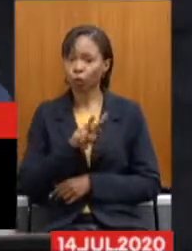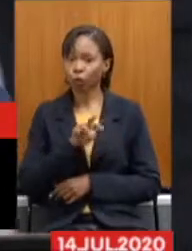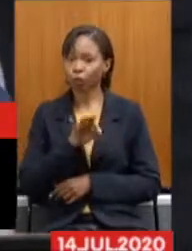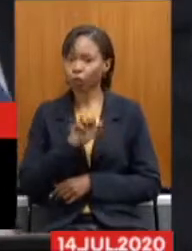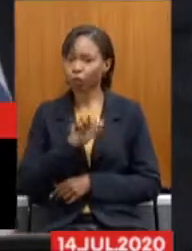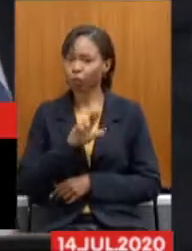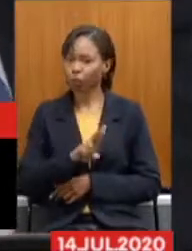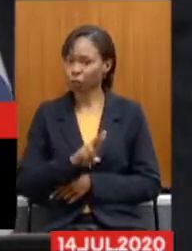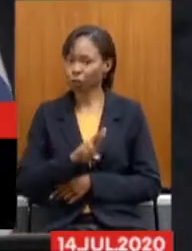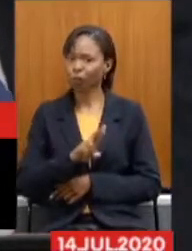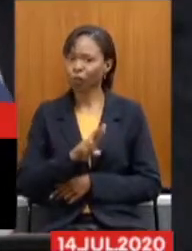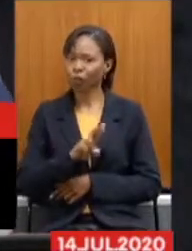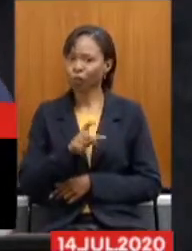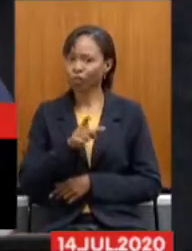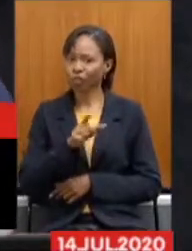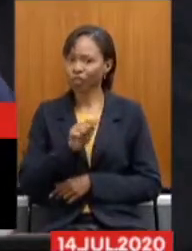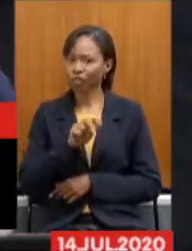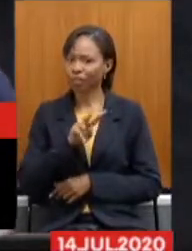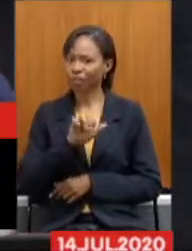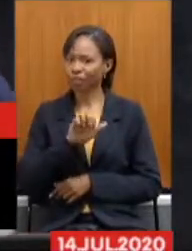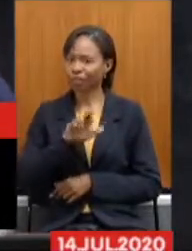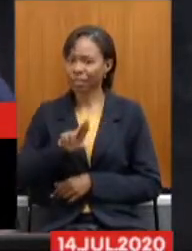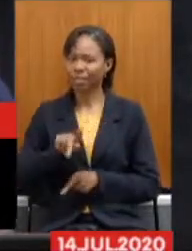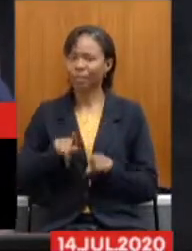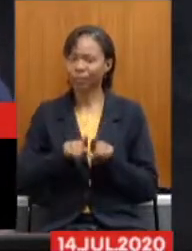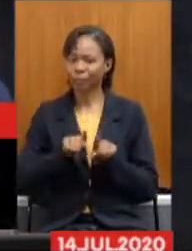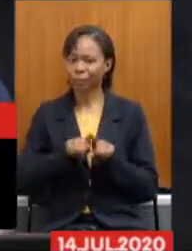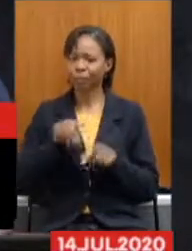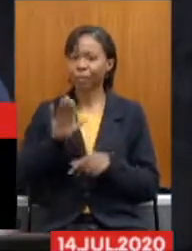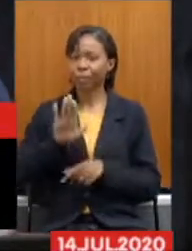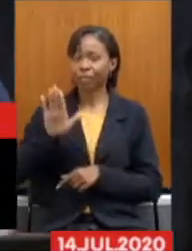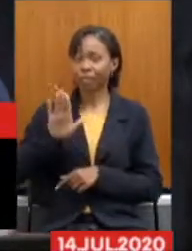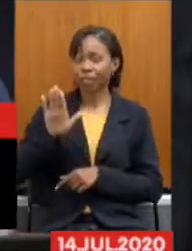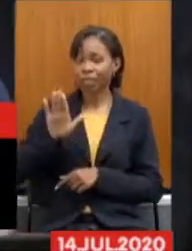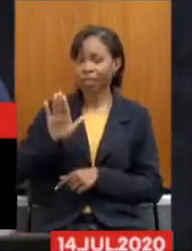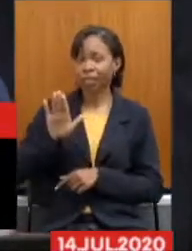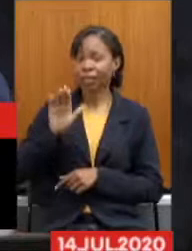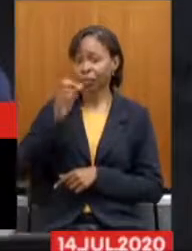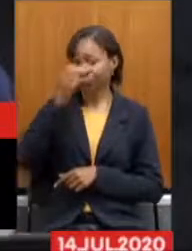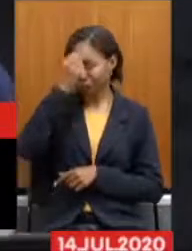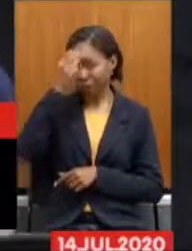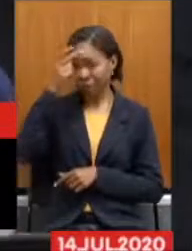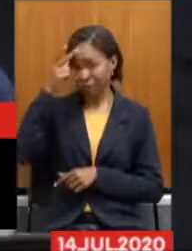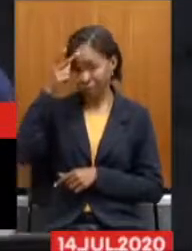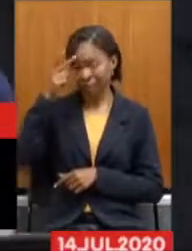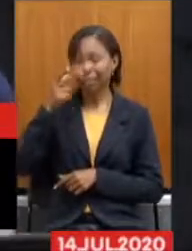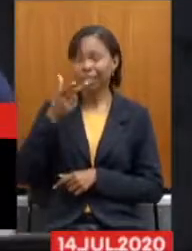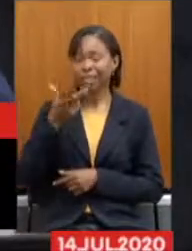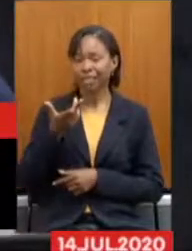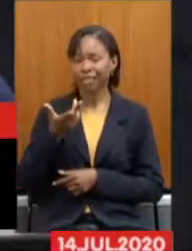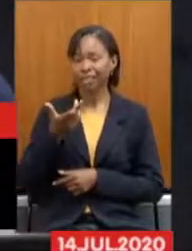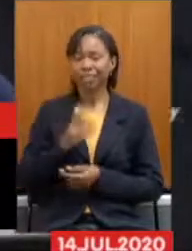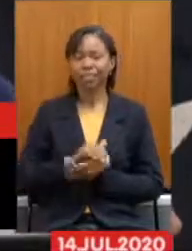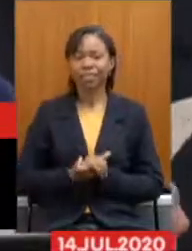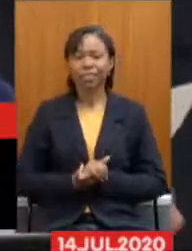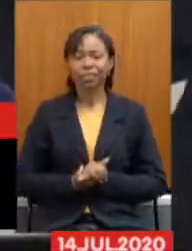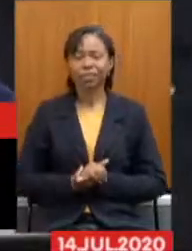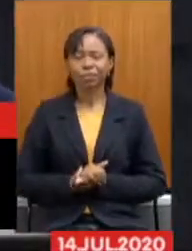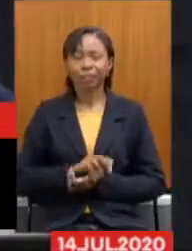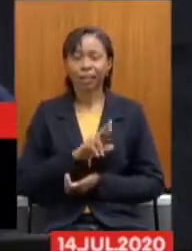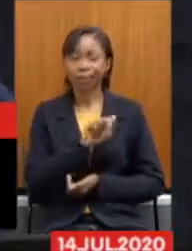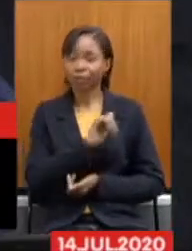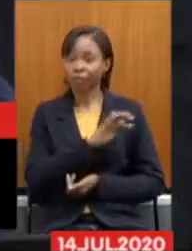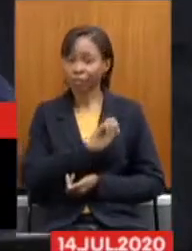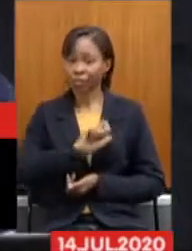-candidato, daqui a pouco falo que vou, Rafael Martins também pré-candidato em contagem, Laura Serrano, Roberto Andrade,